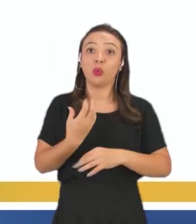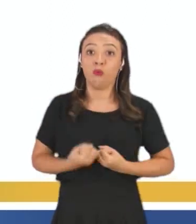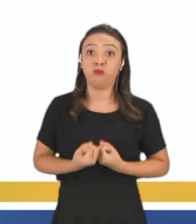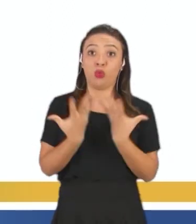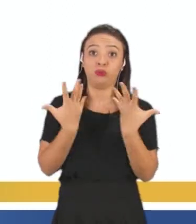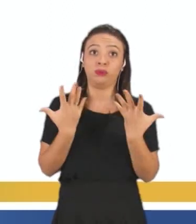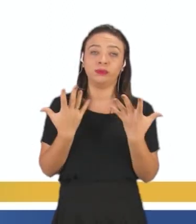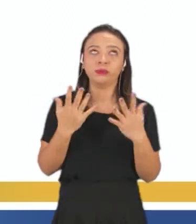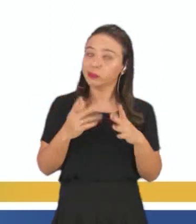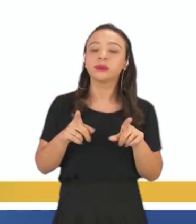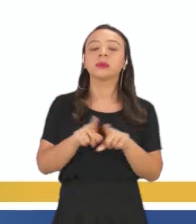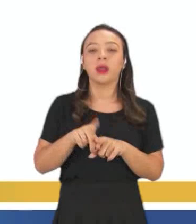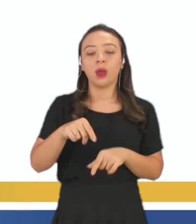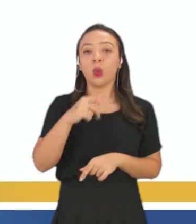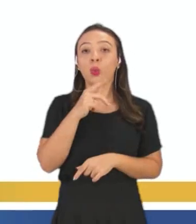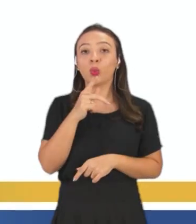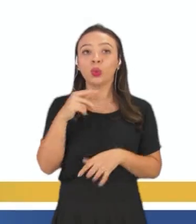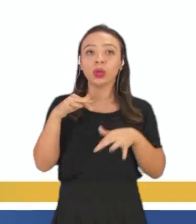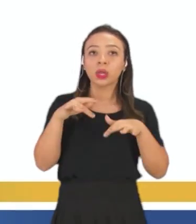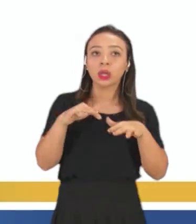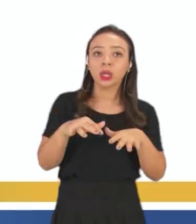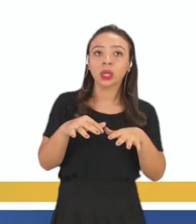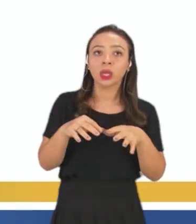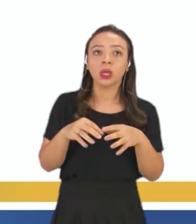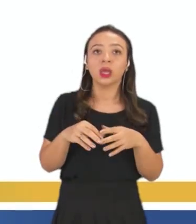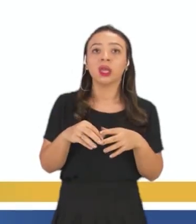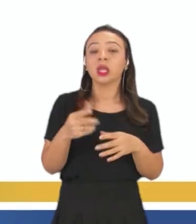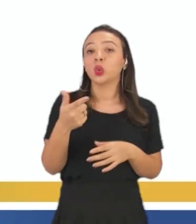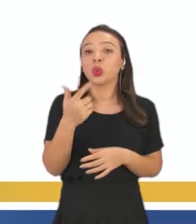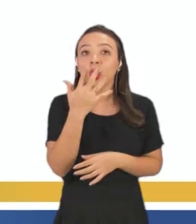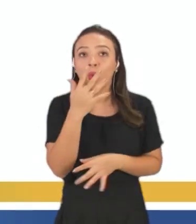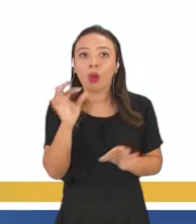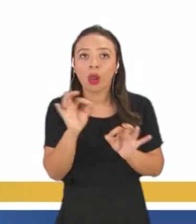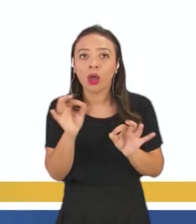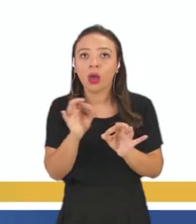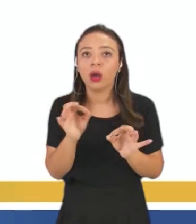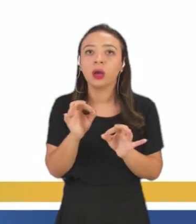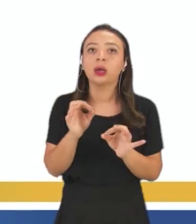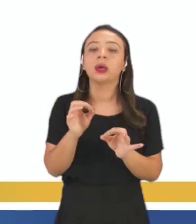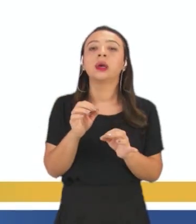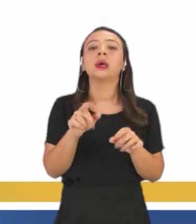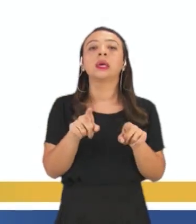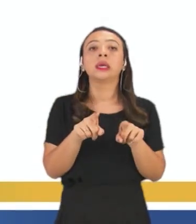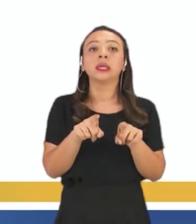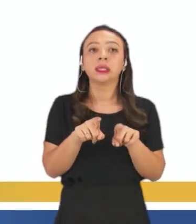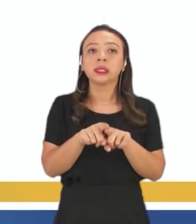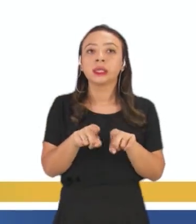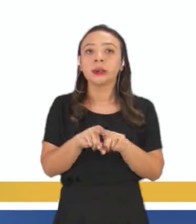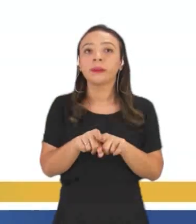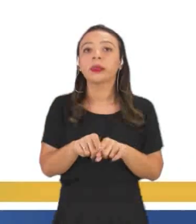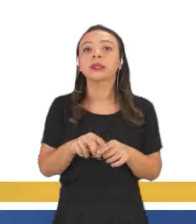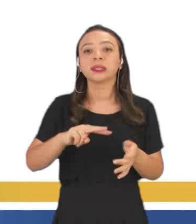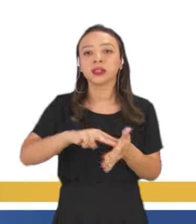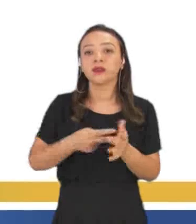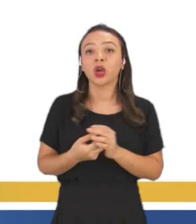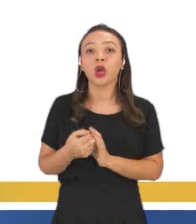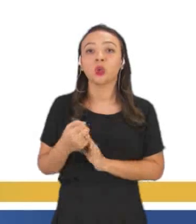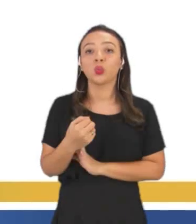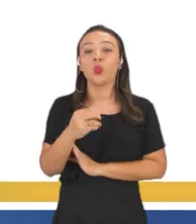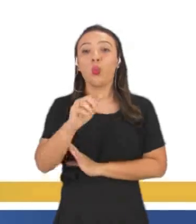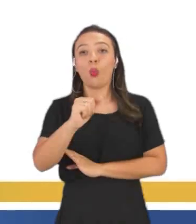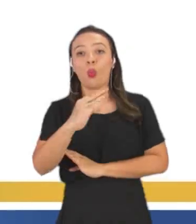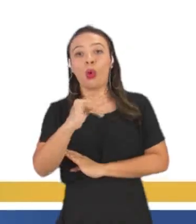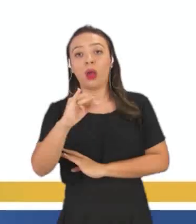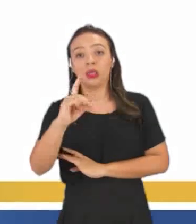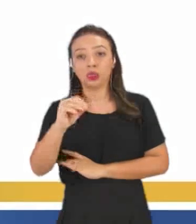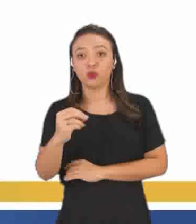Ele é um líquido oleoso, incolor, inodoro, solúvel e água, e mais denso do que a água, considerando o superácido. Mas